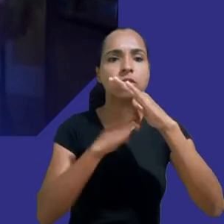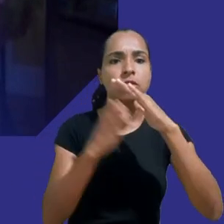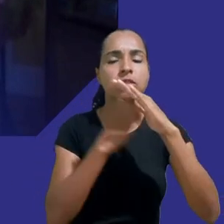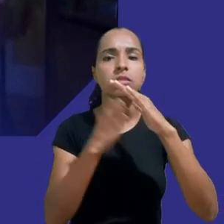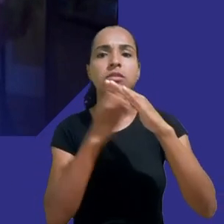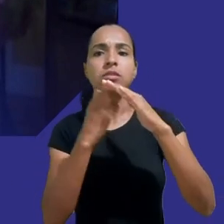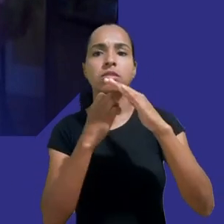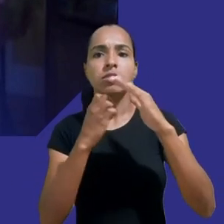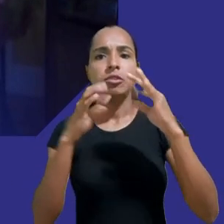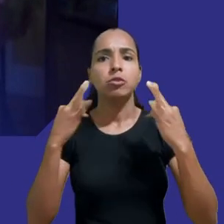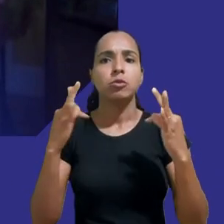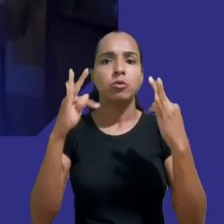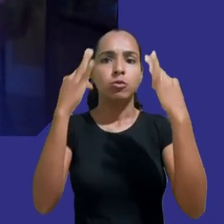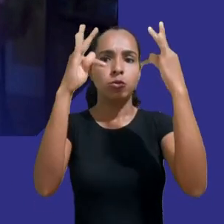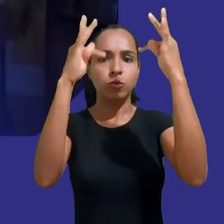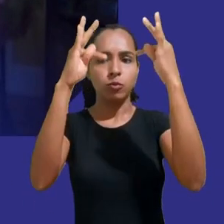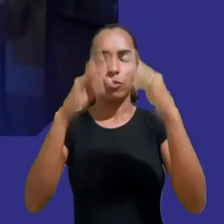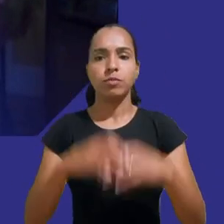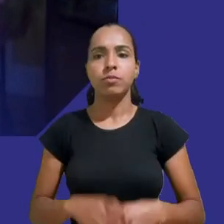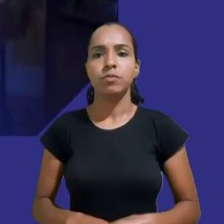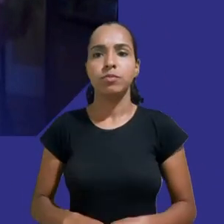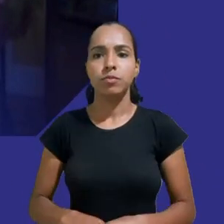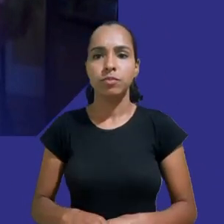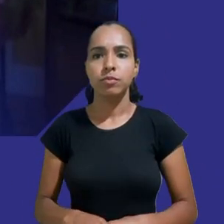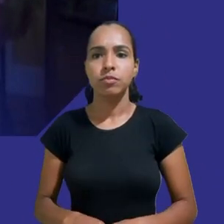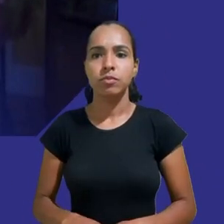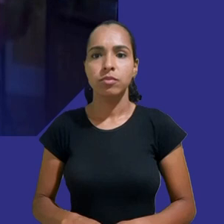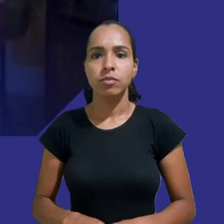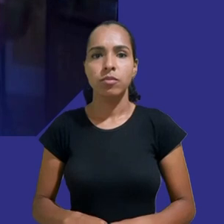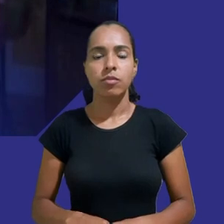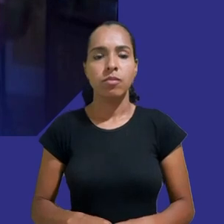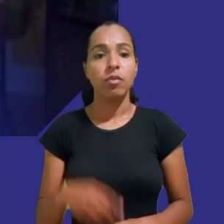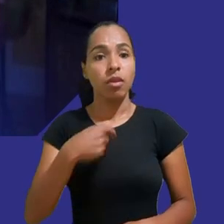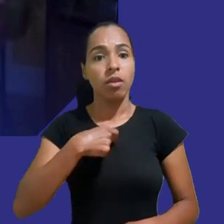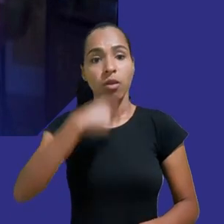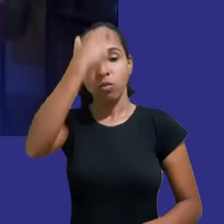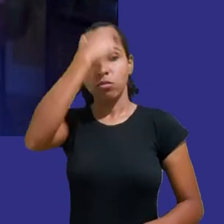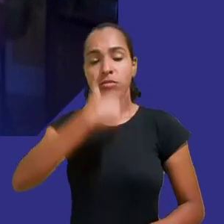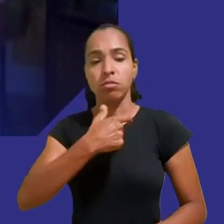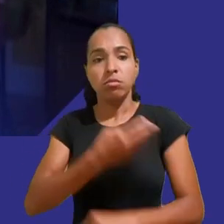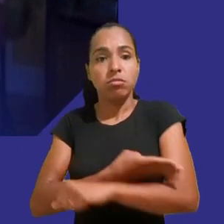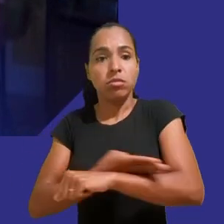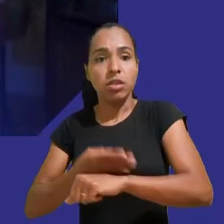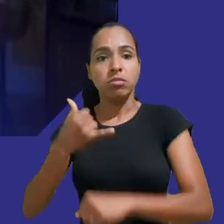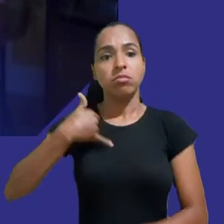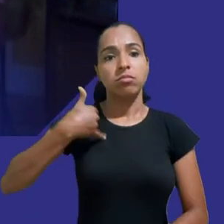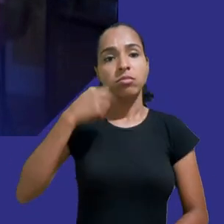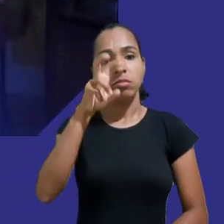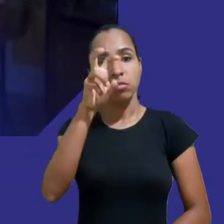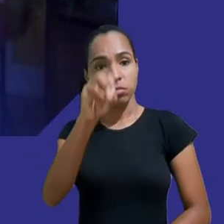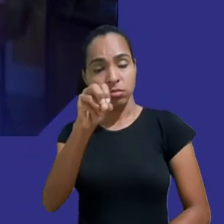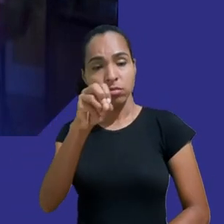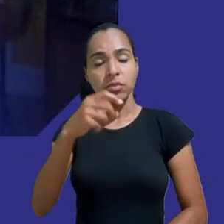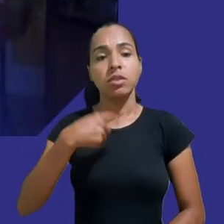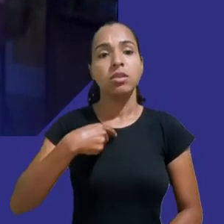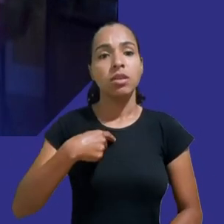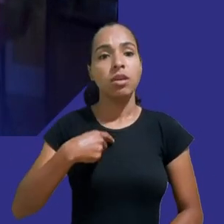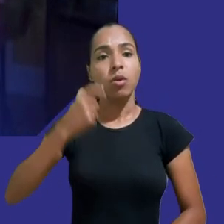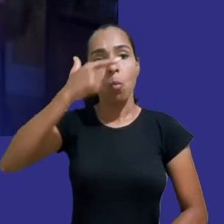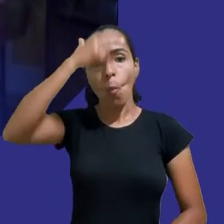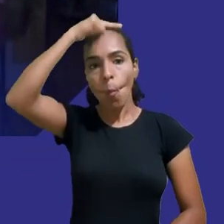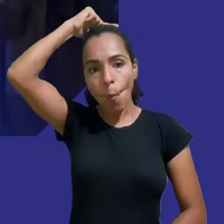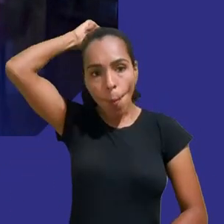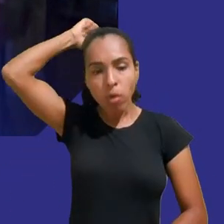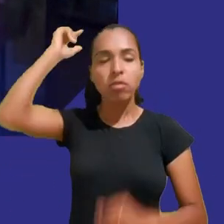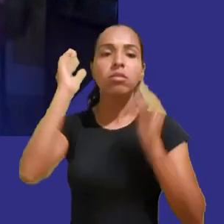Sou um homem branco de 50 anos de idade sou bastante calvo e uso barba estou na